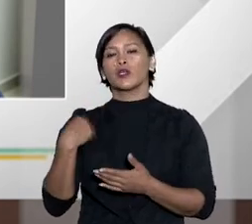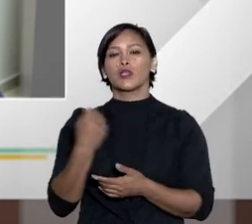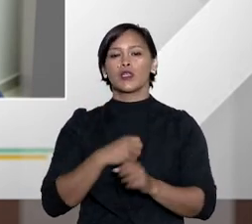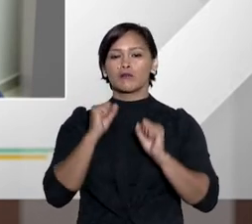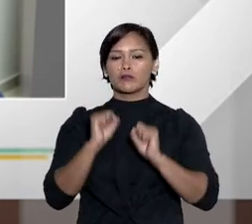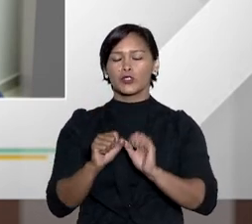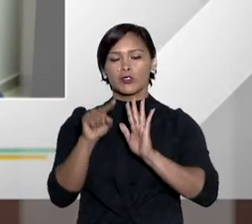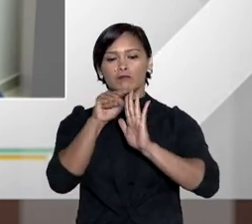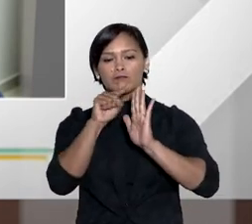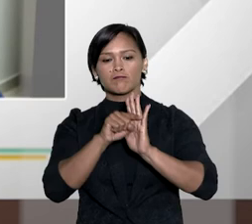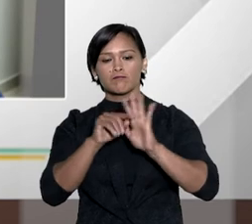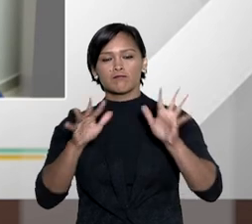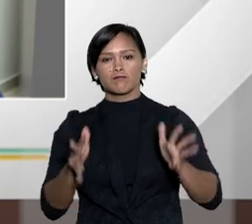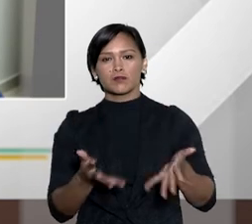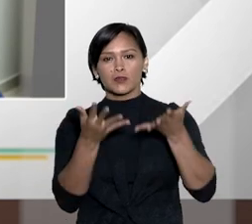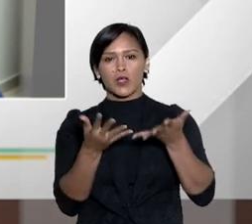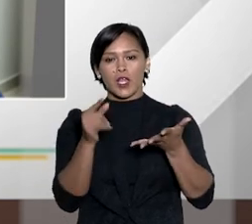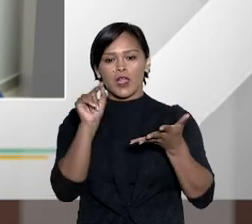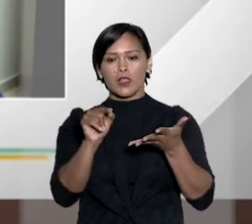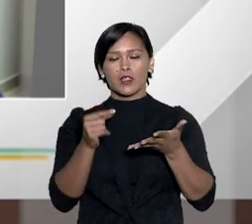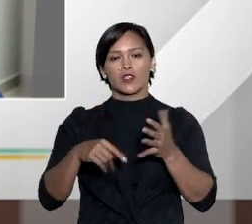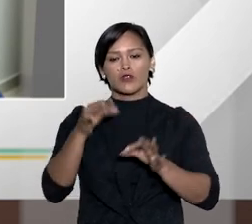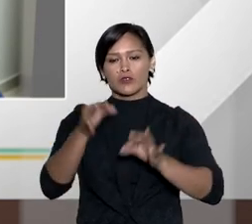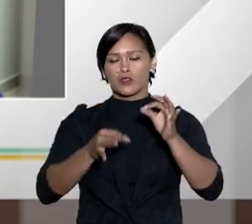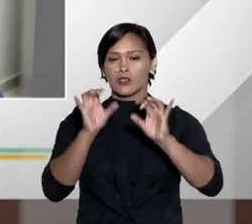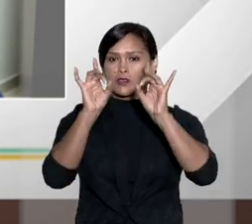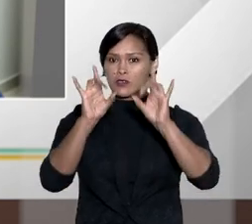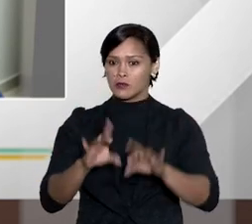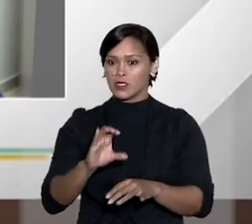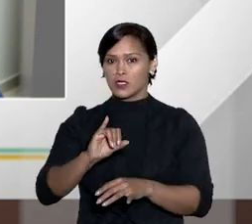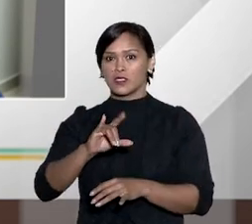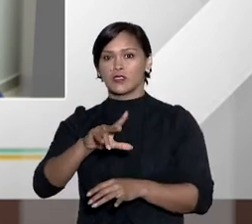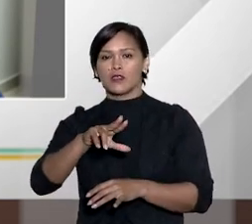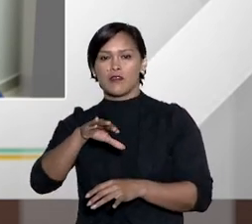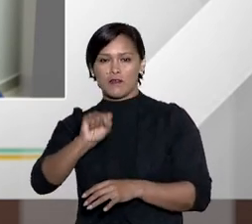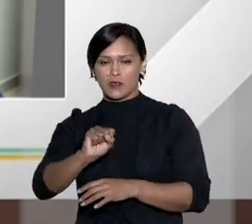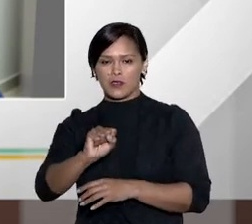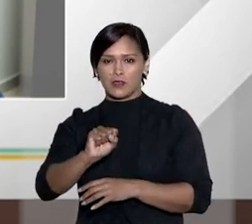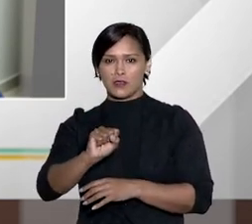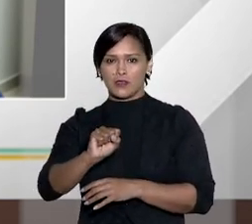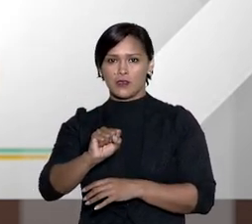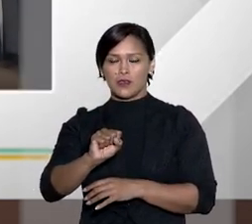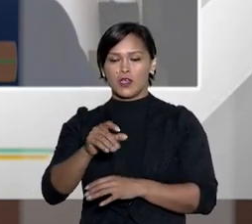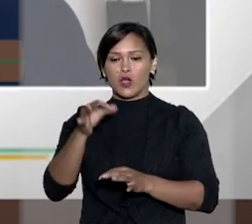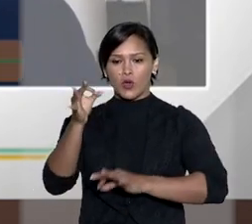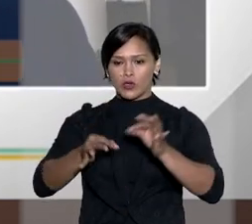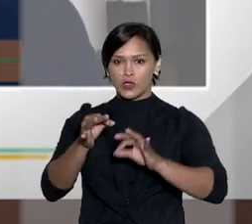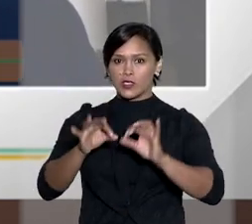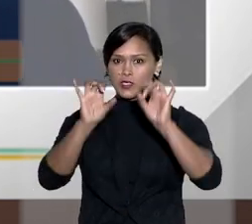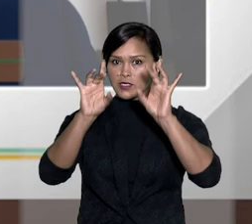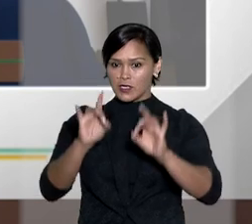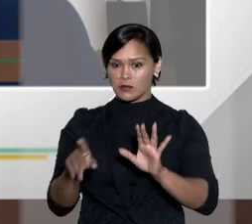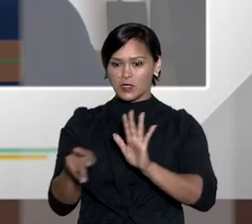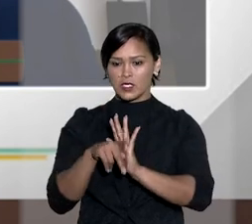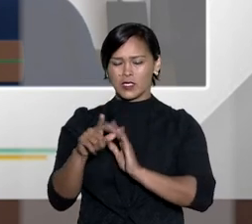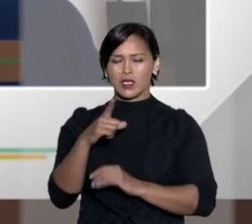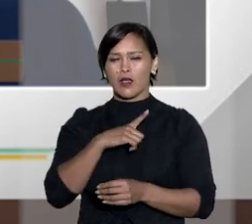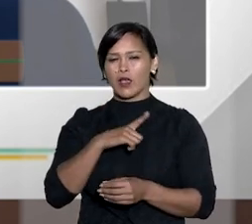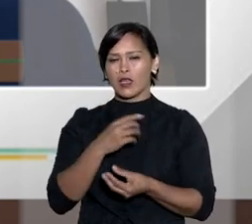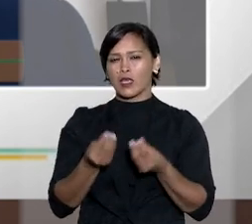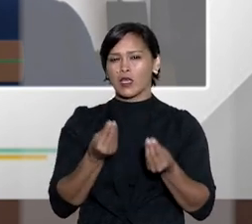olha a todo tempo nós podemos constatar o êxito da implementação dos juizados especiais cívicos